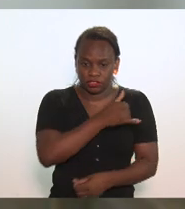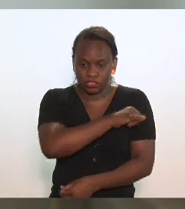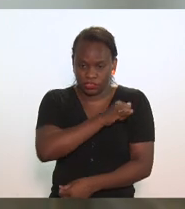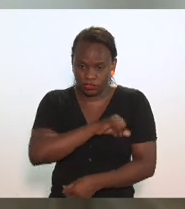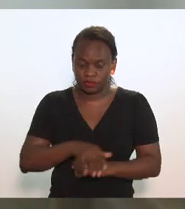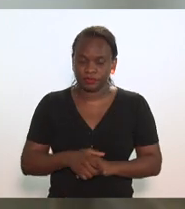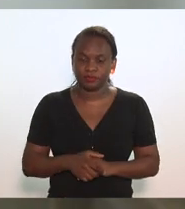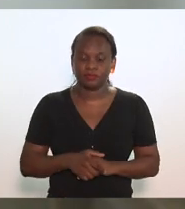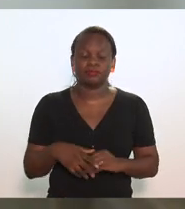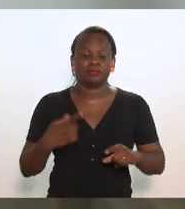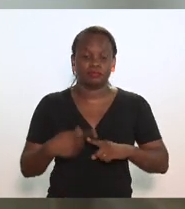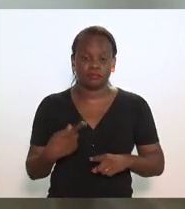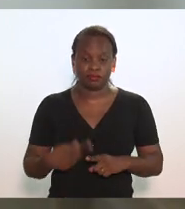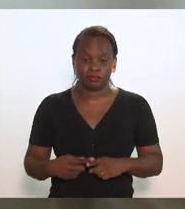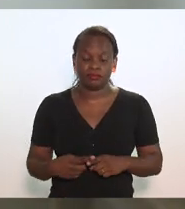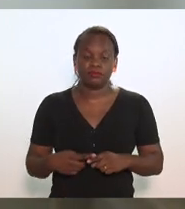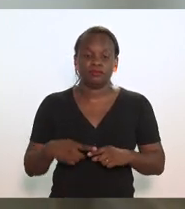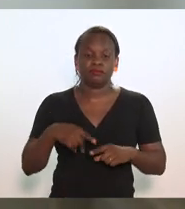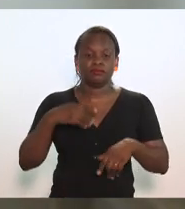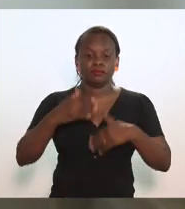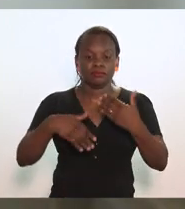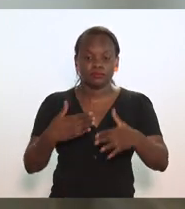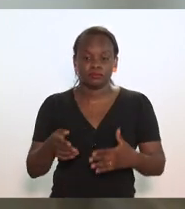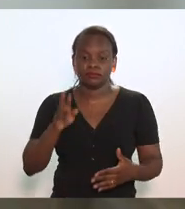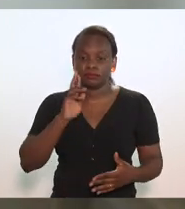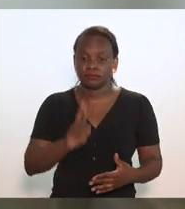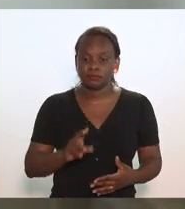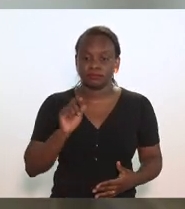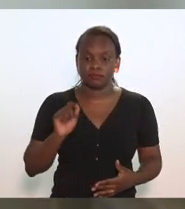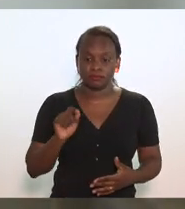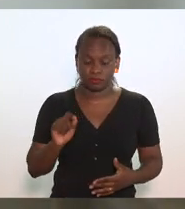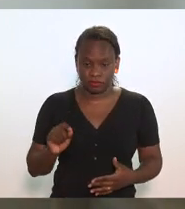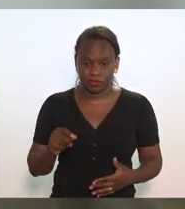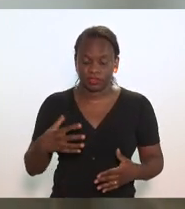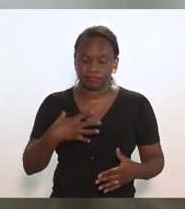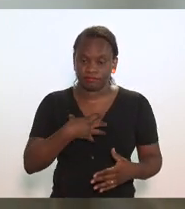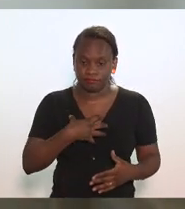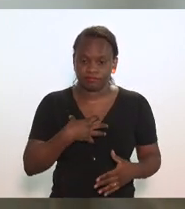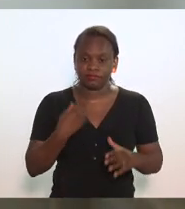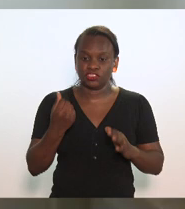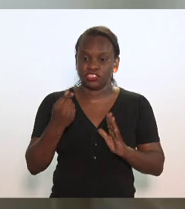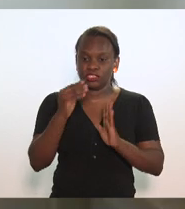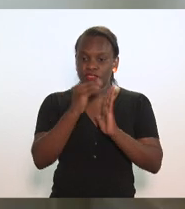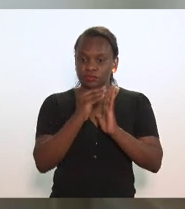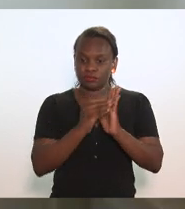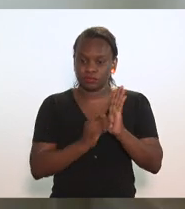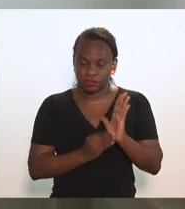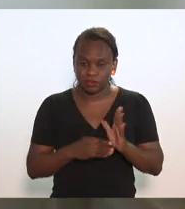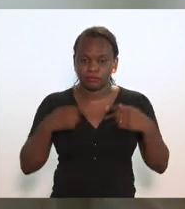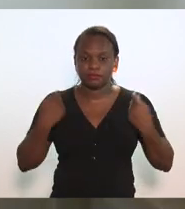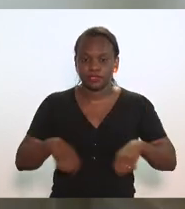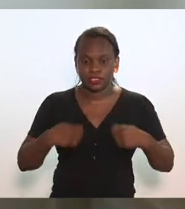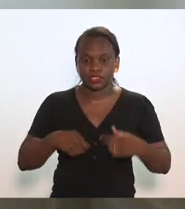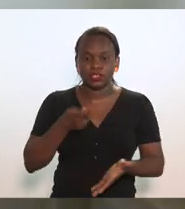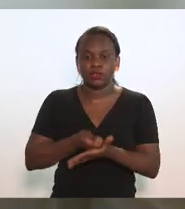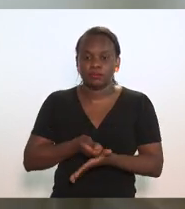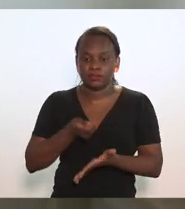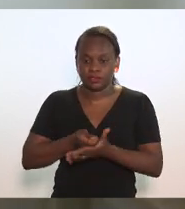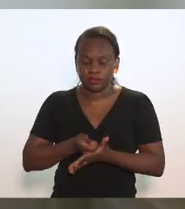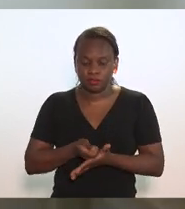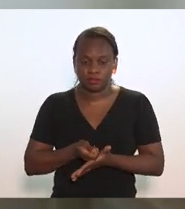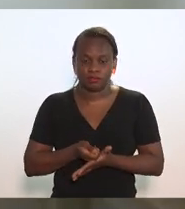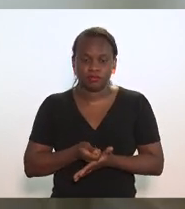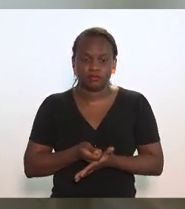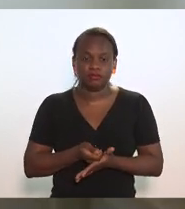Porque o resultado desse impacto na receita, necessário e obrigatoriamente,